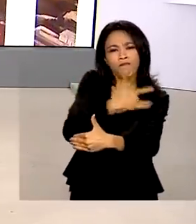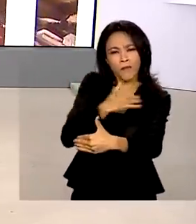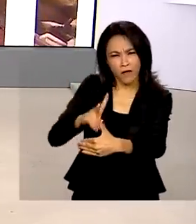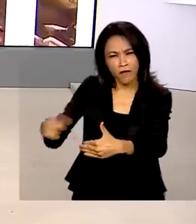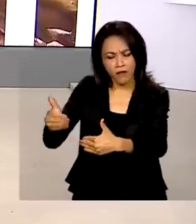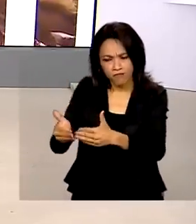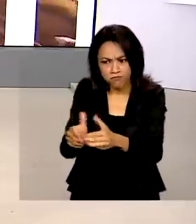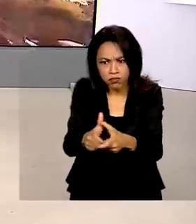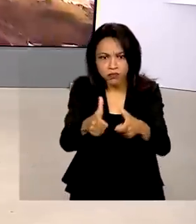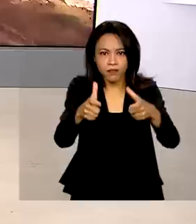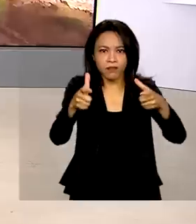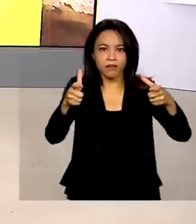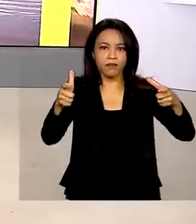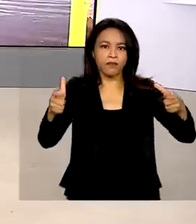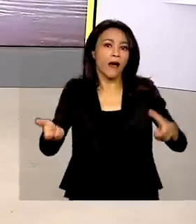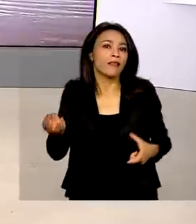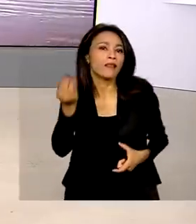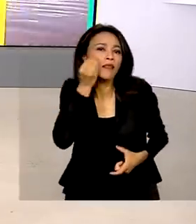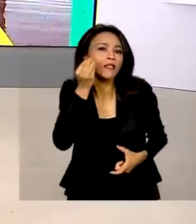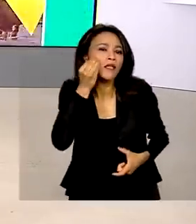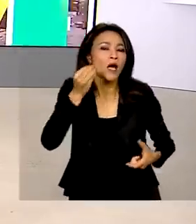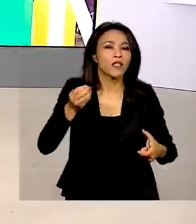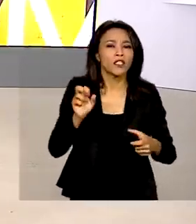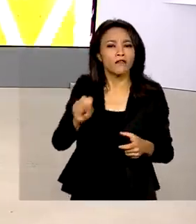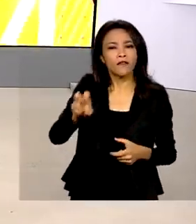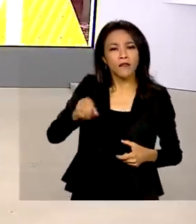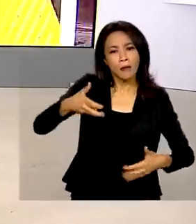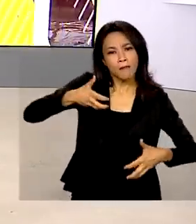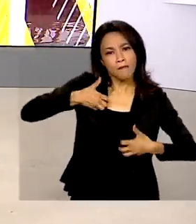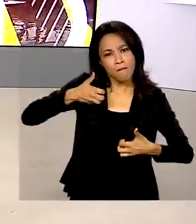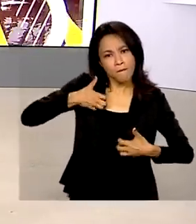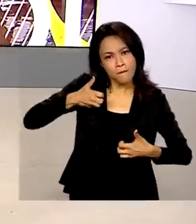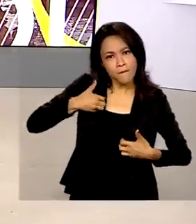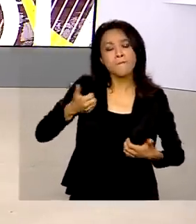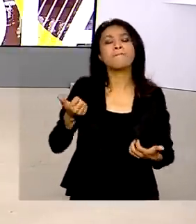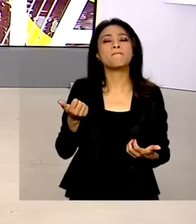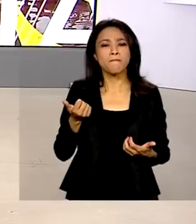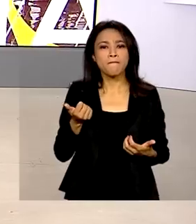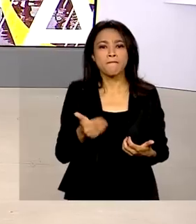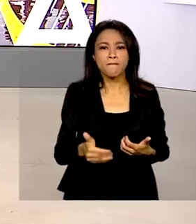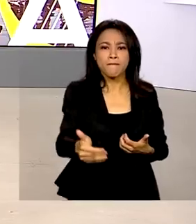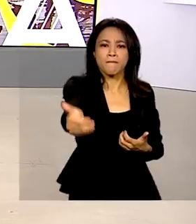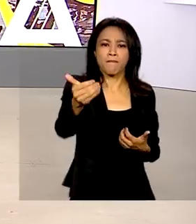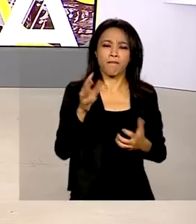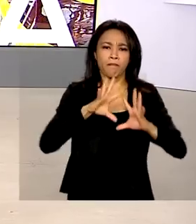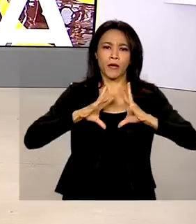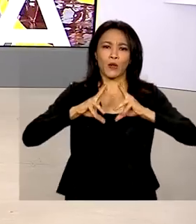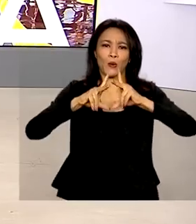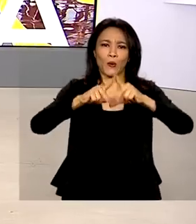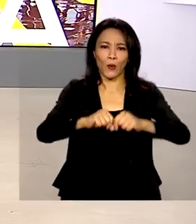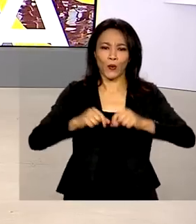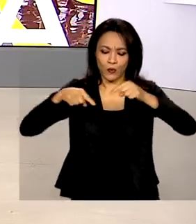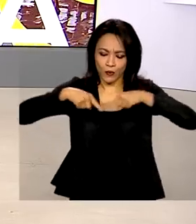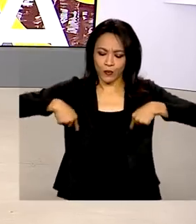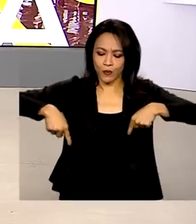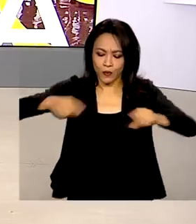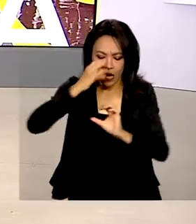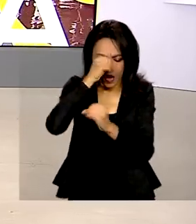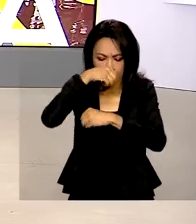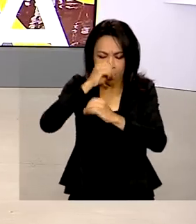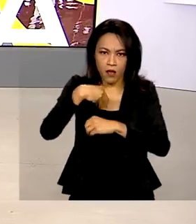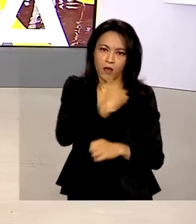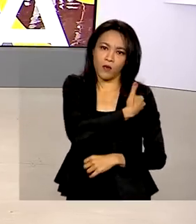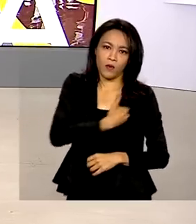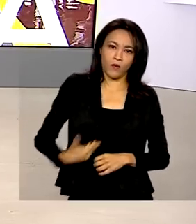testagem da varíola dos macacos, também conhecida como monkeypox, para todos os laboratórios públicos do país.